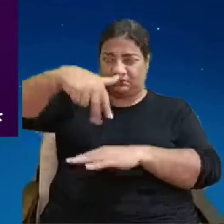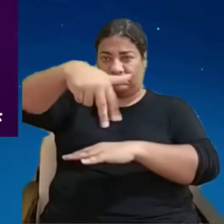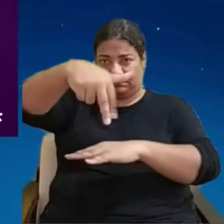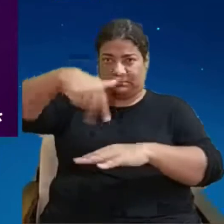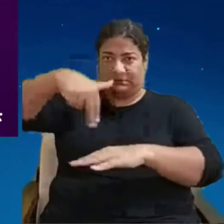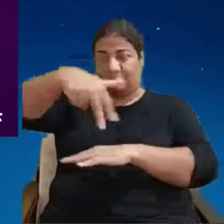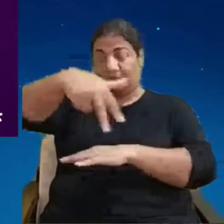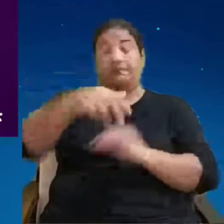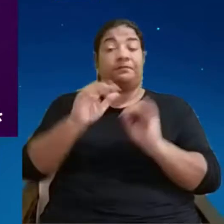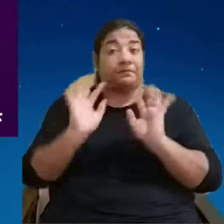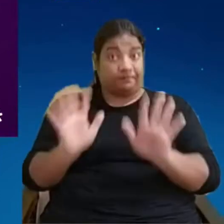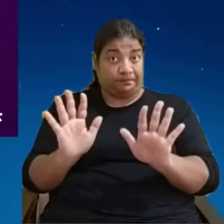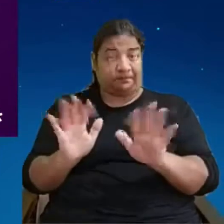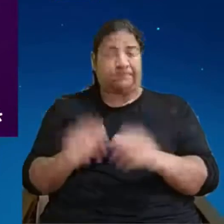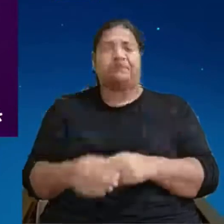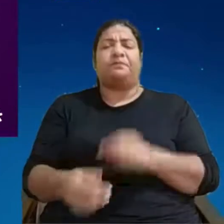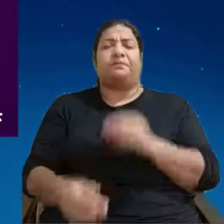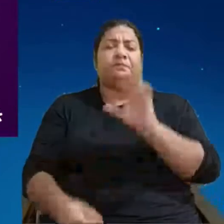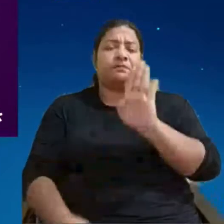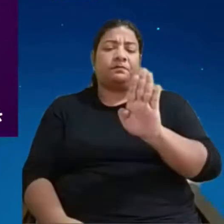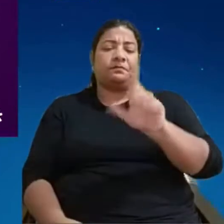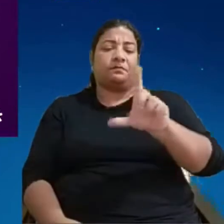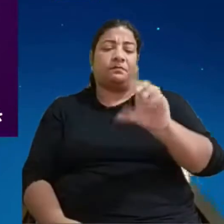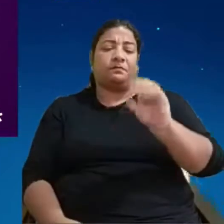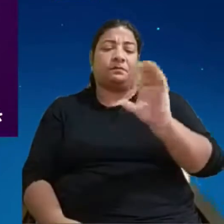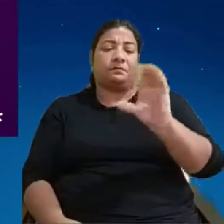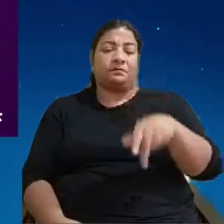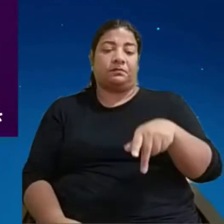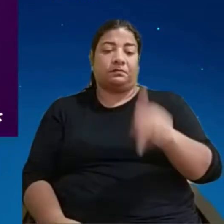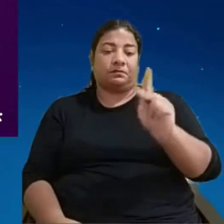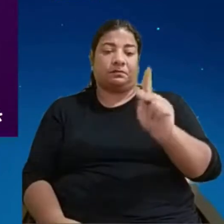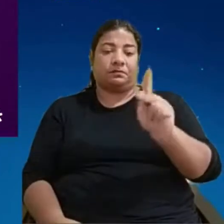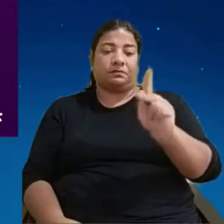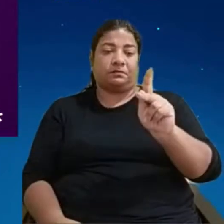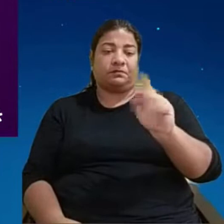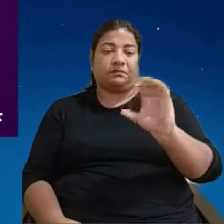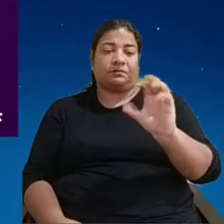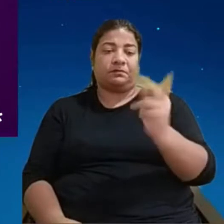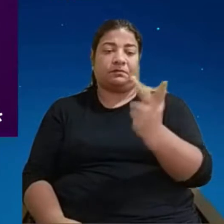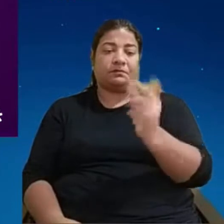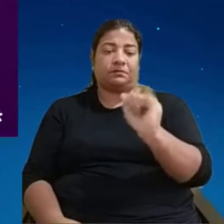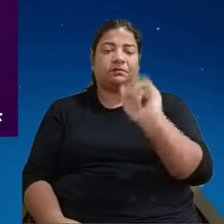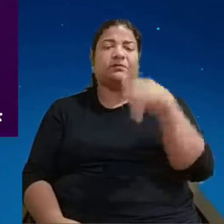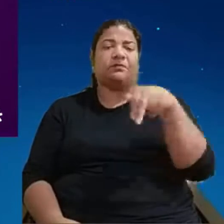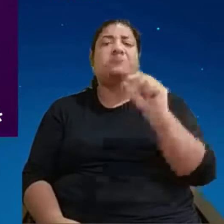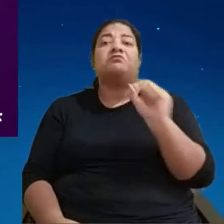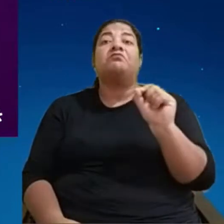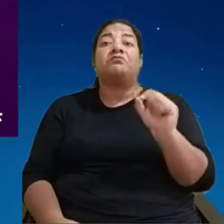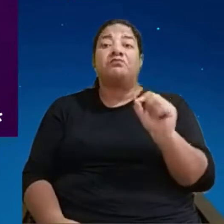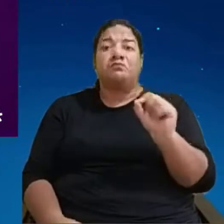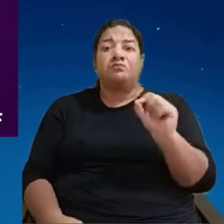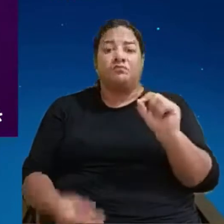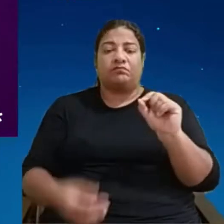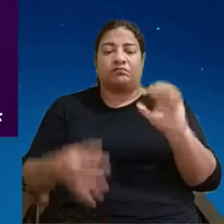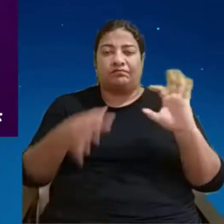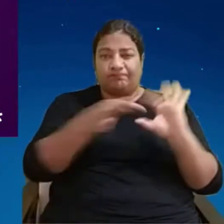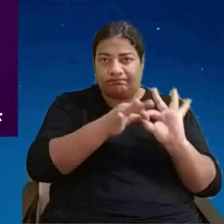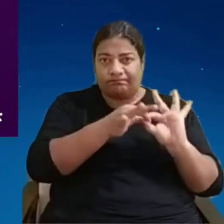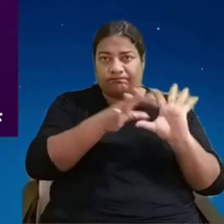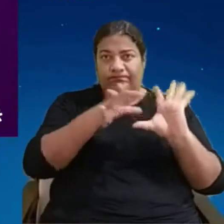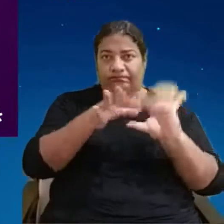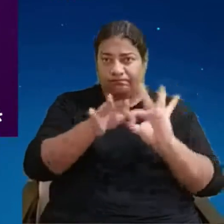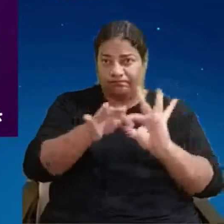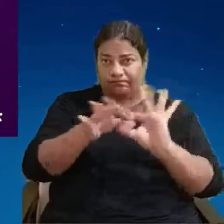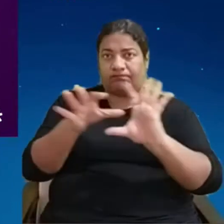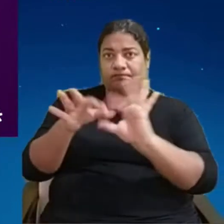O que é o blockchain? Que vocês vão ouvir muito falar também. Nada mais é que é uma cadeia de blocos. O blockchain é uma